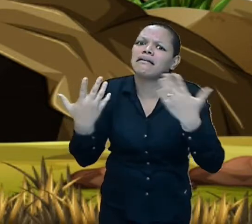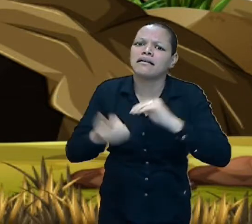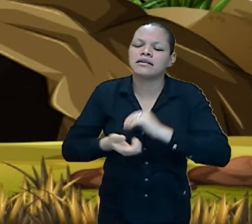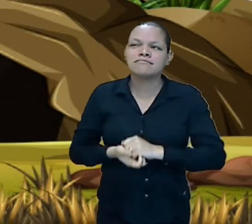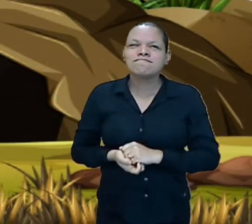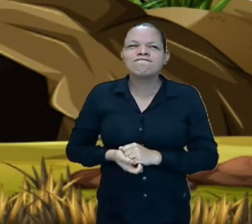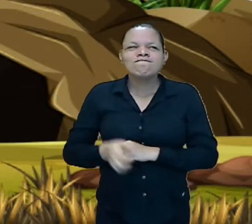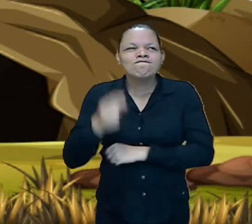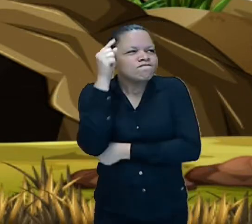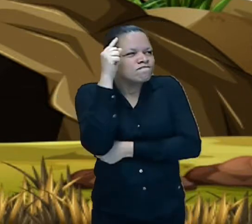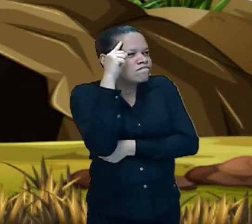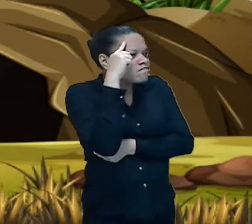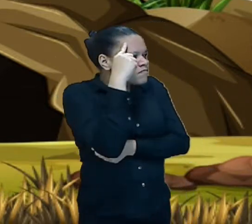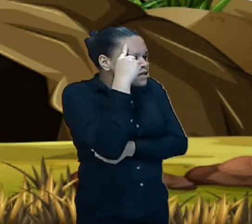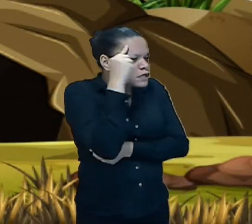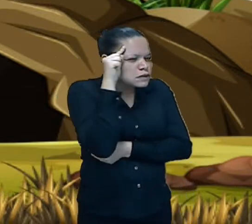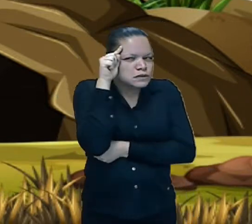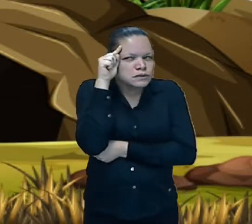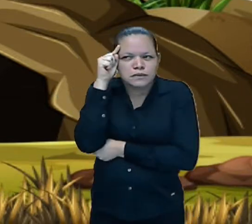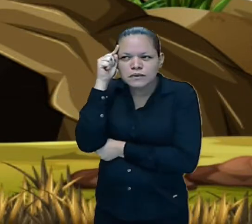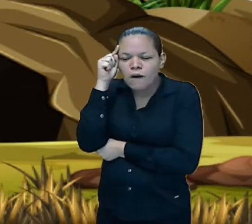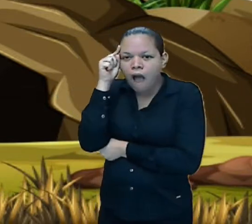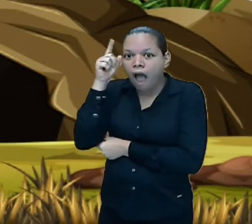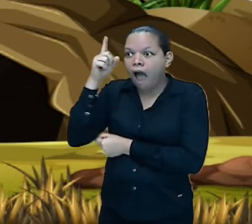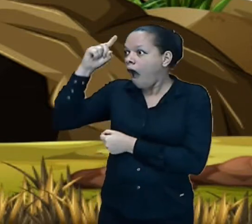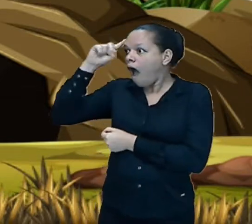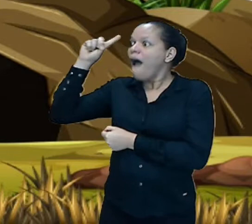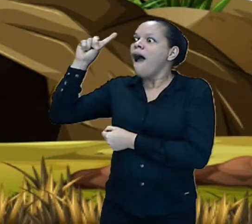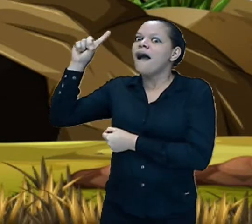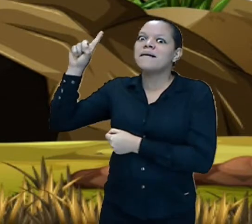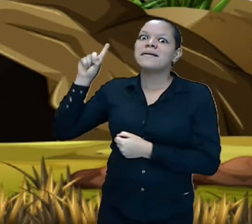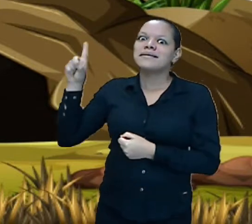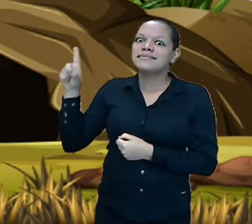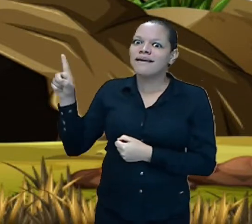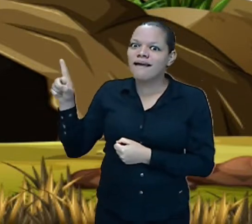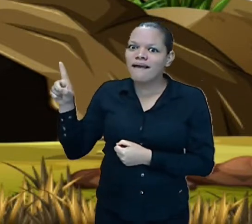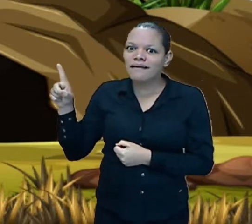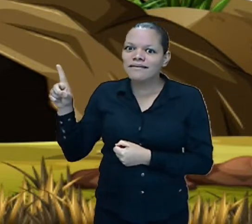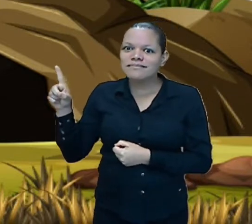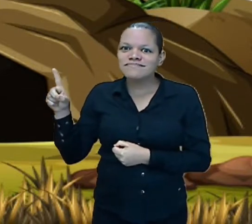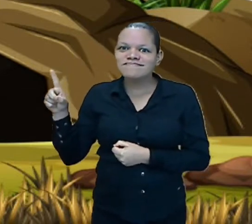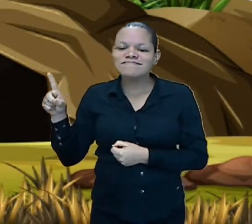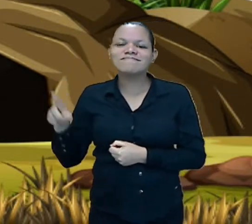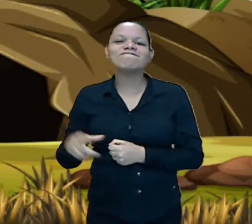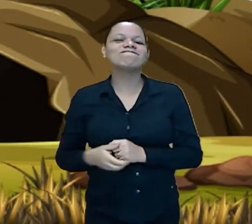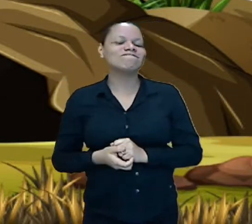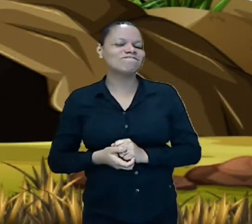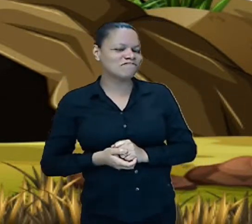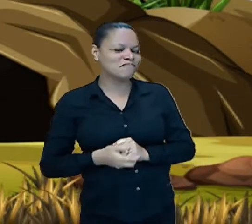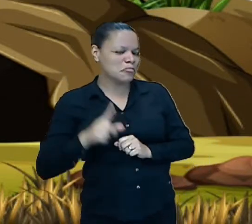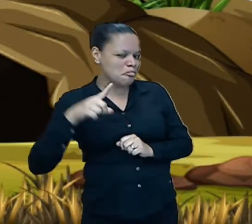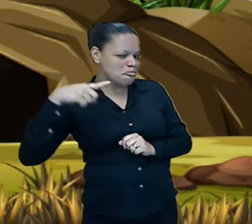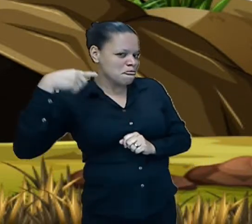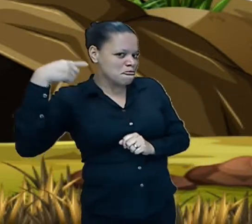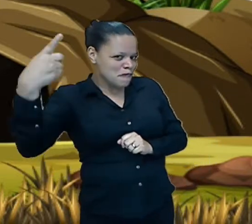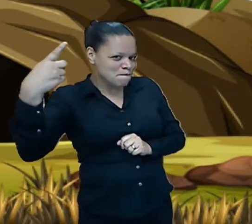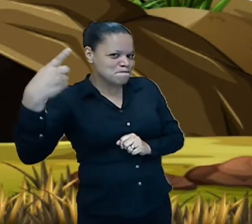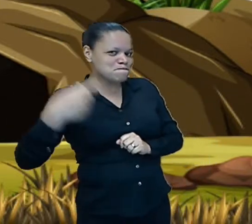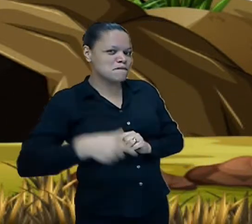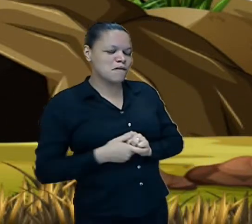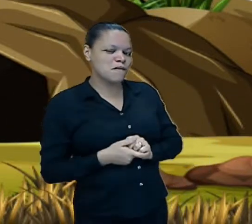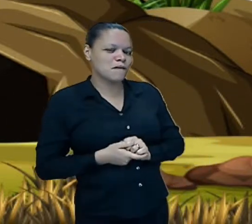alguns dias depois saiu um anúncio no jornal da cidade que